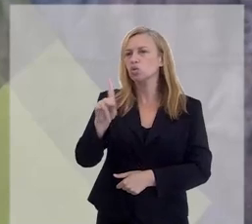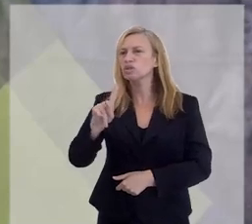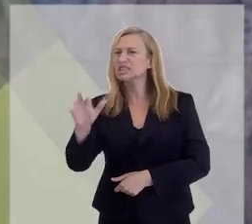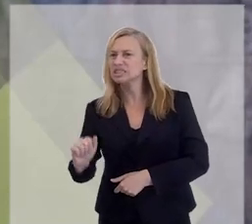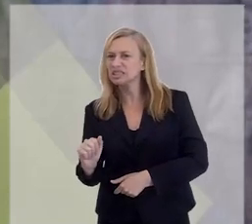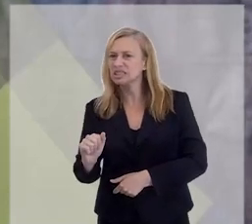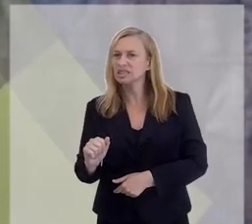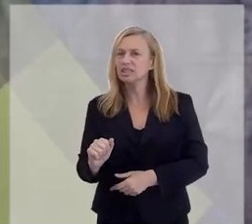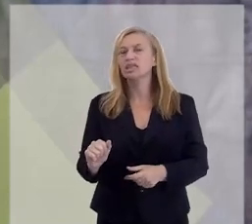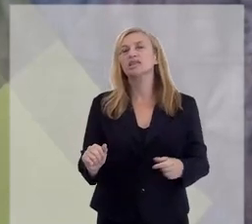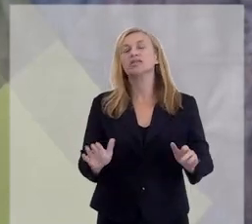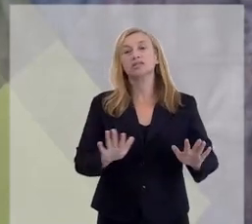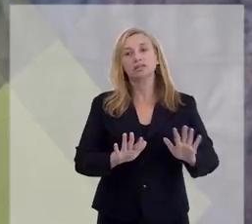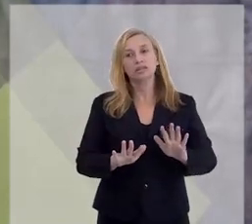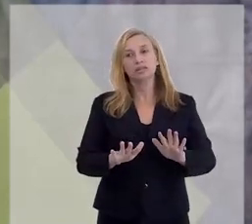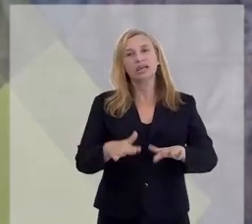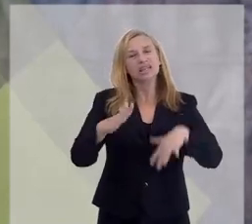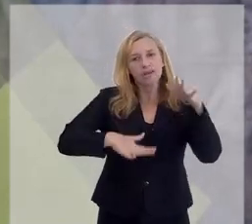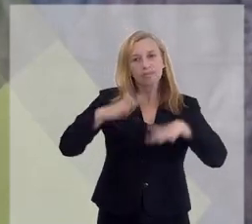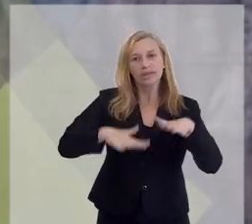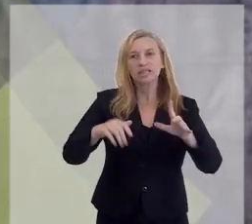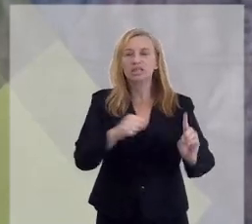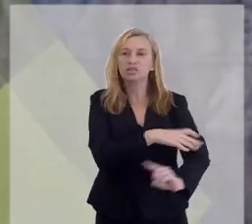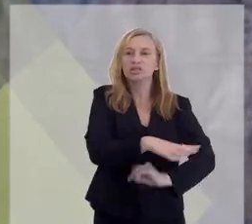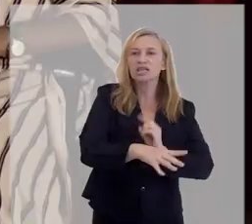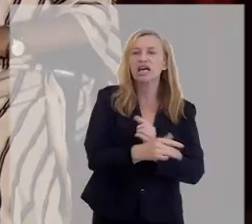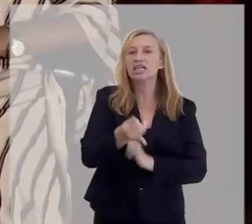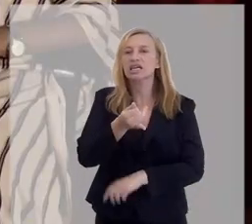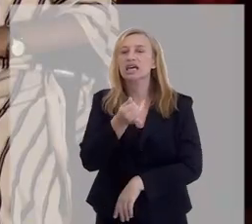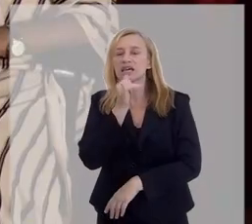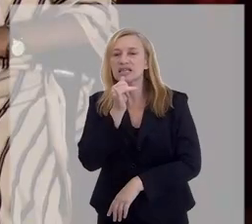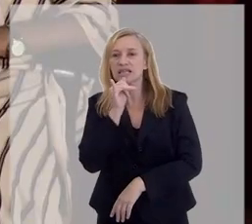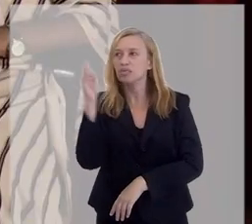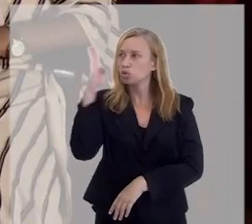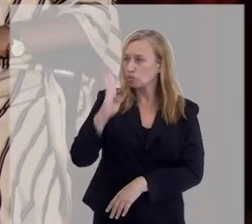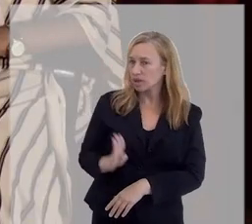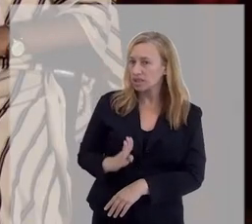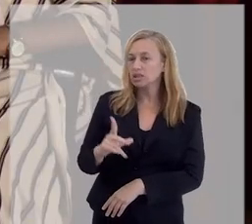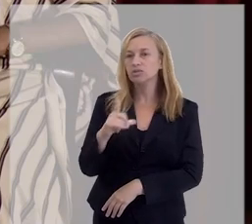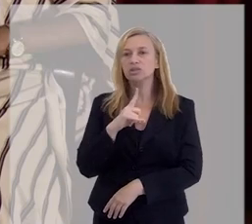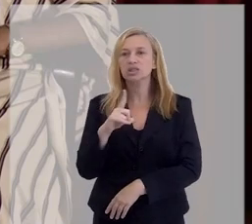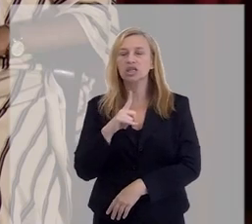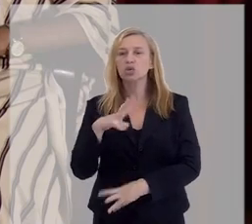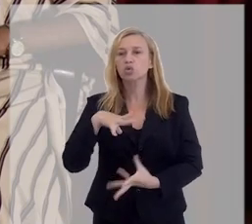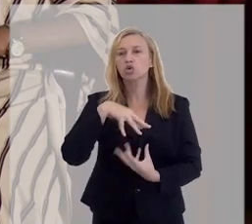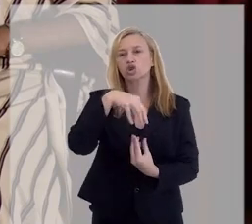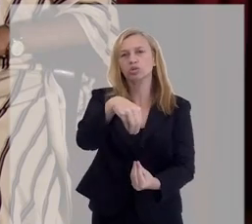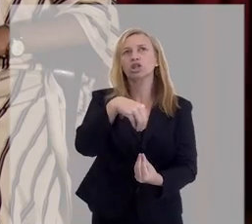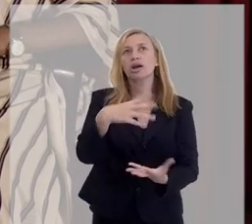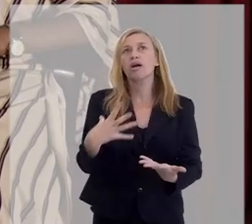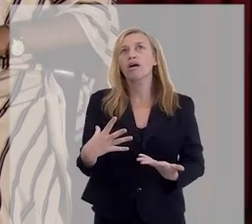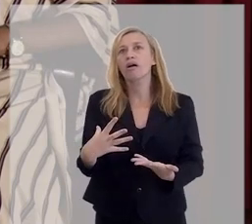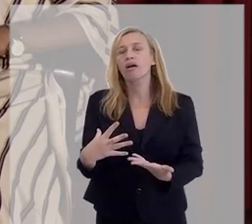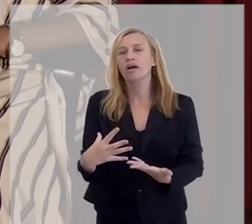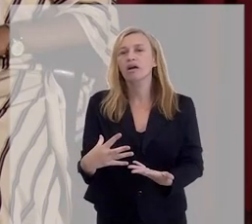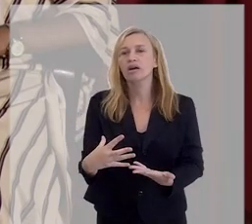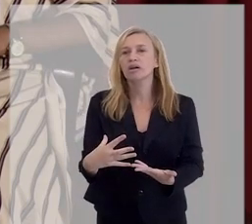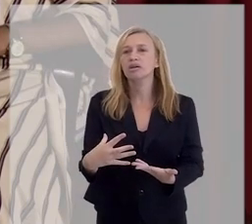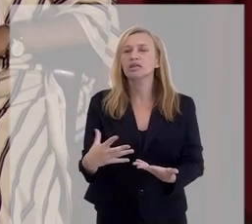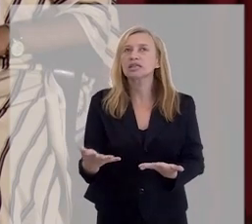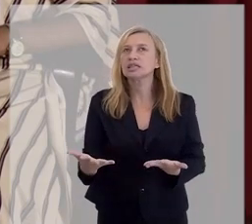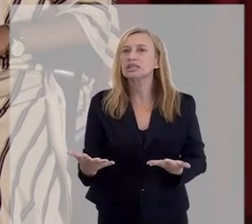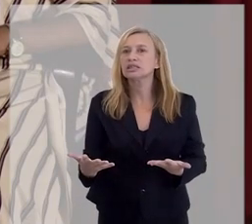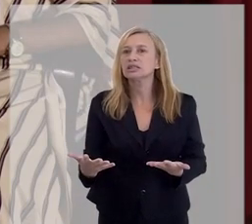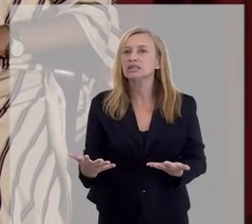particulariza muito da sociedade. Então, gente tem, por exemplo, no Brasil, um Espiritismo